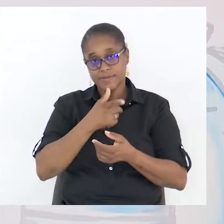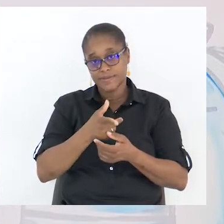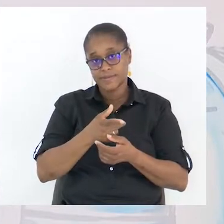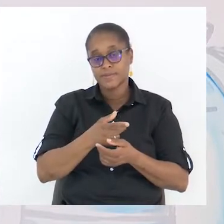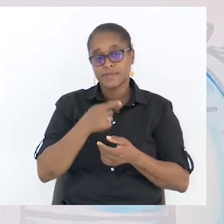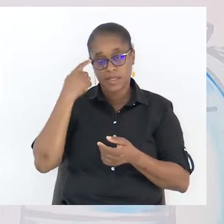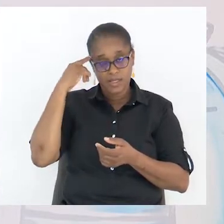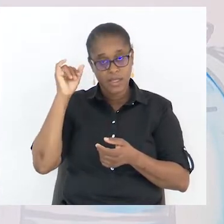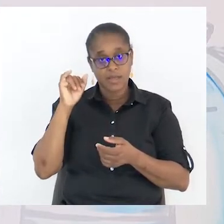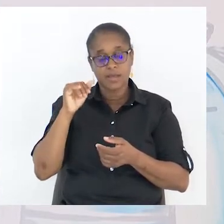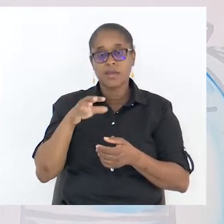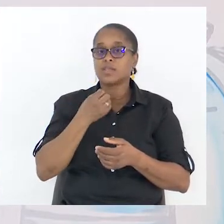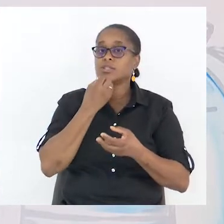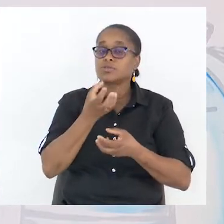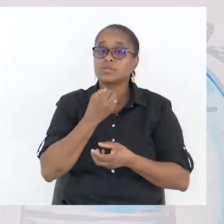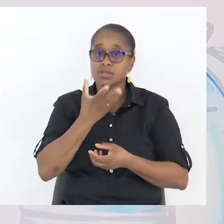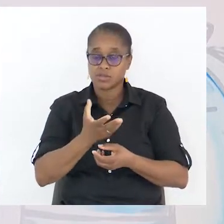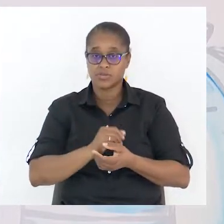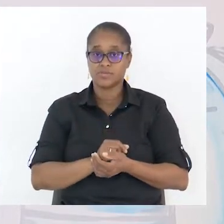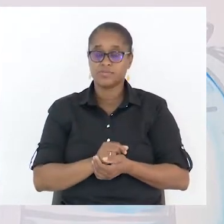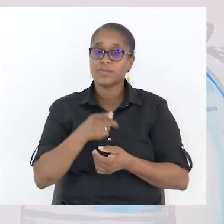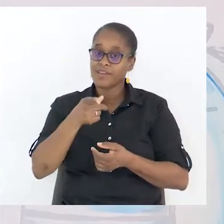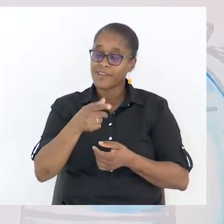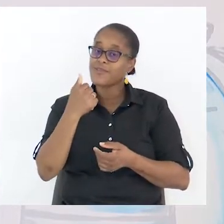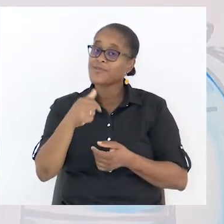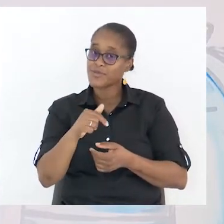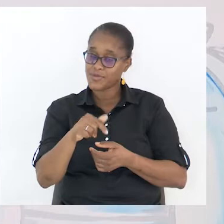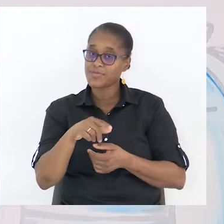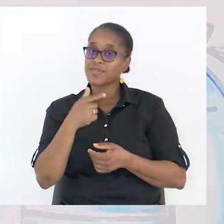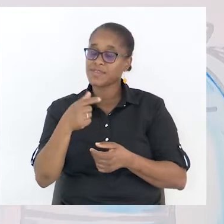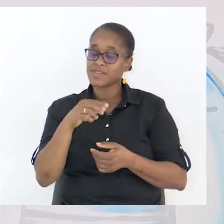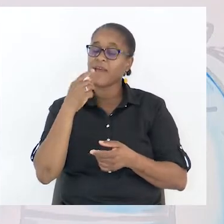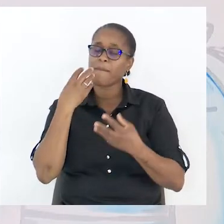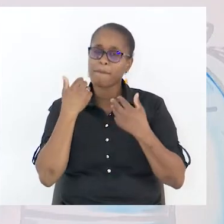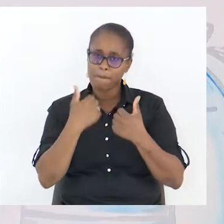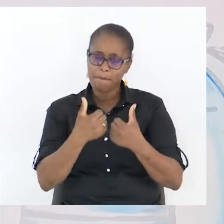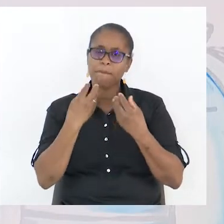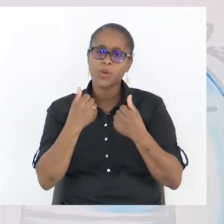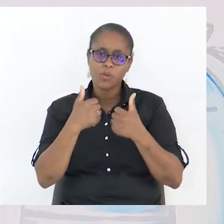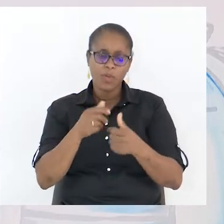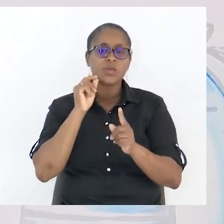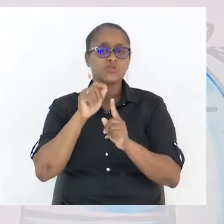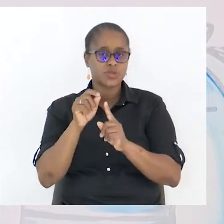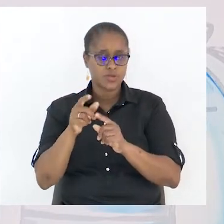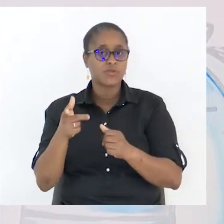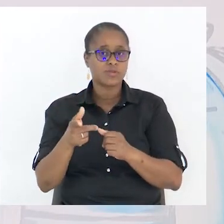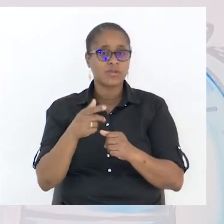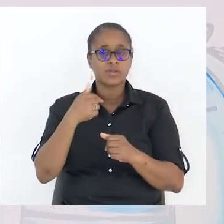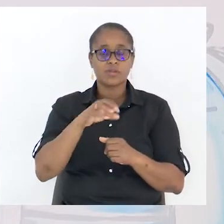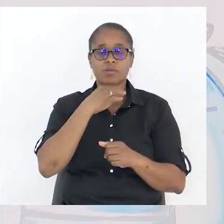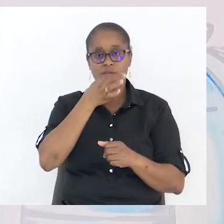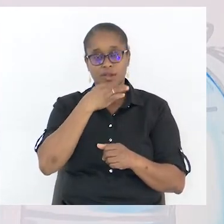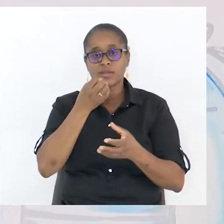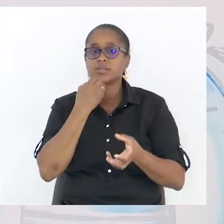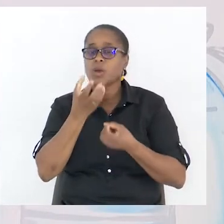bem explícito. Que pode ser chamada de argumentação. Depois, tu tens esta